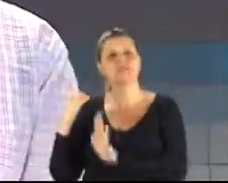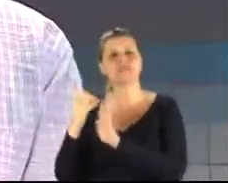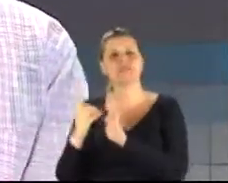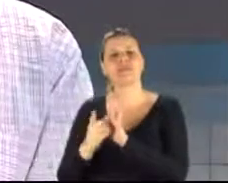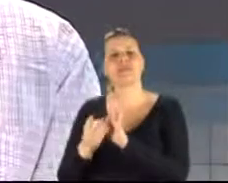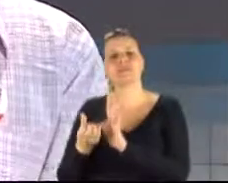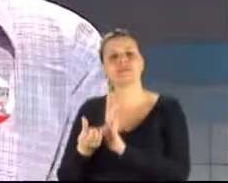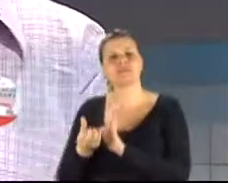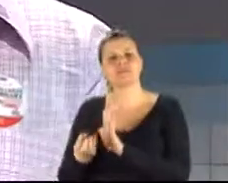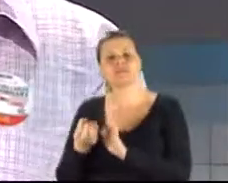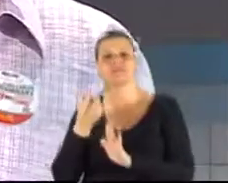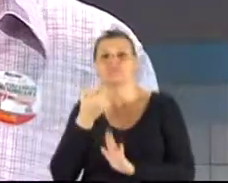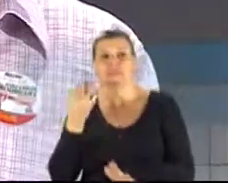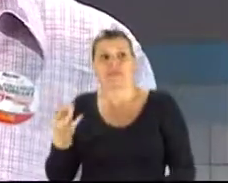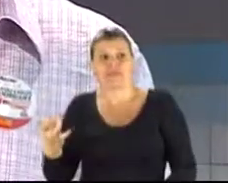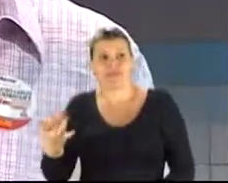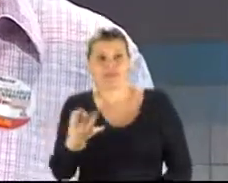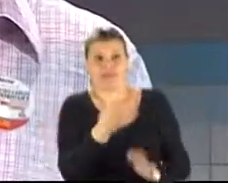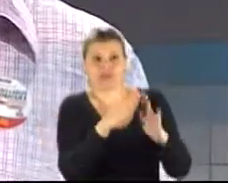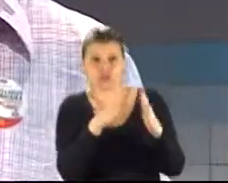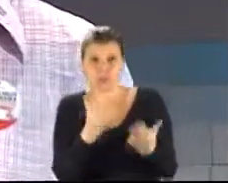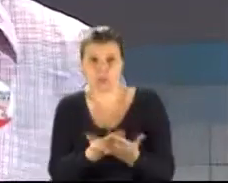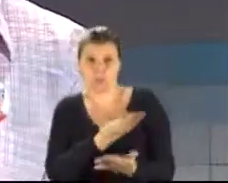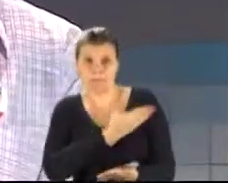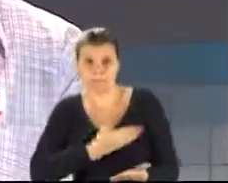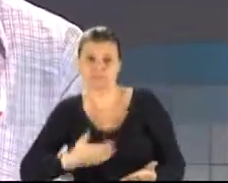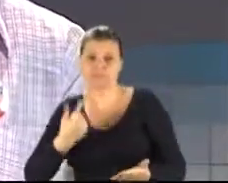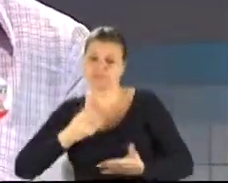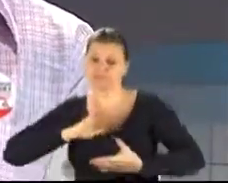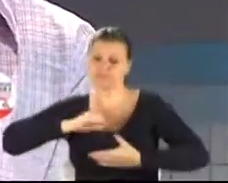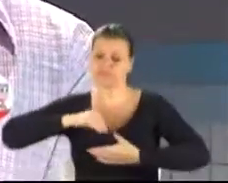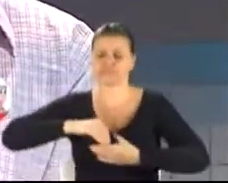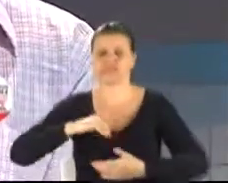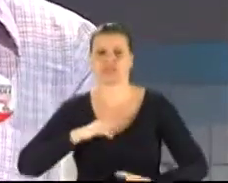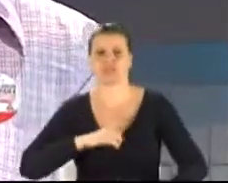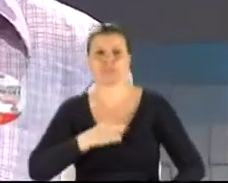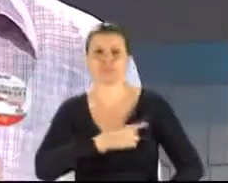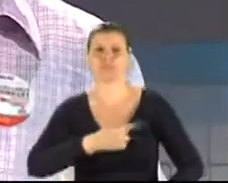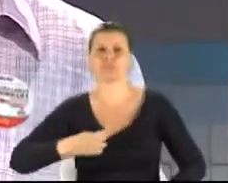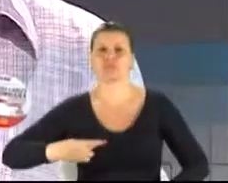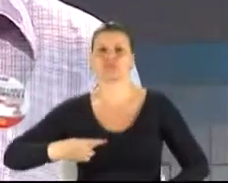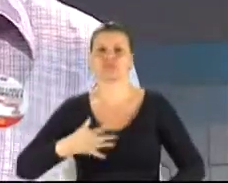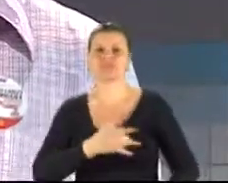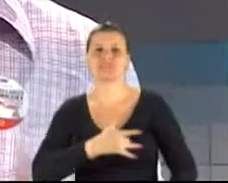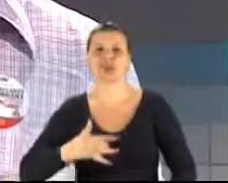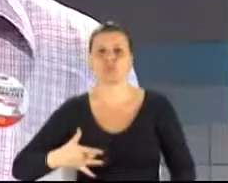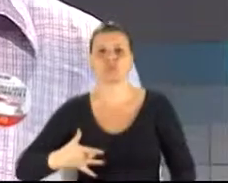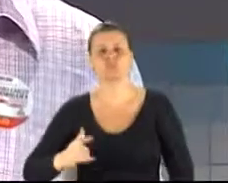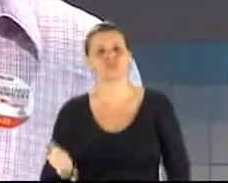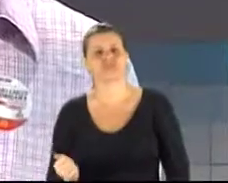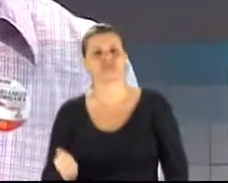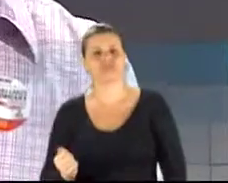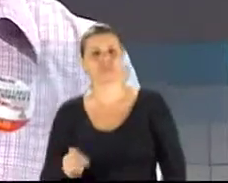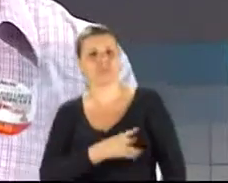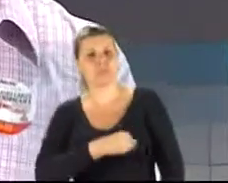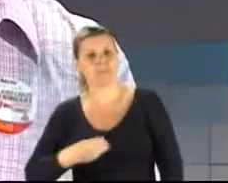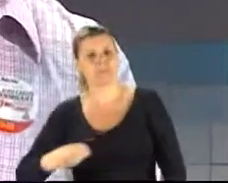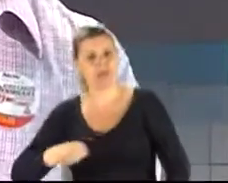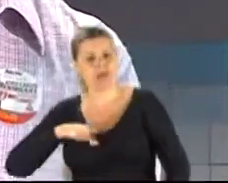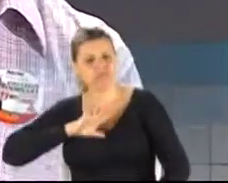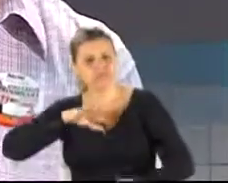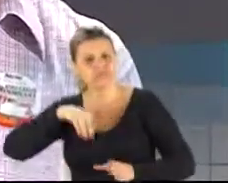cada escola pública tem um posto de saúde, ter um médico que vai fazer o